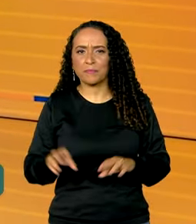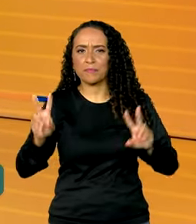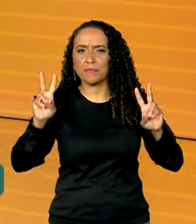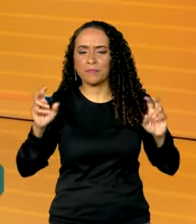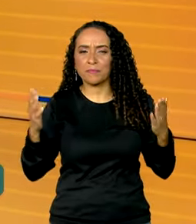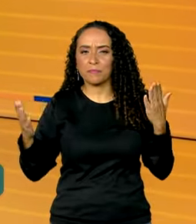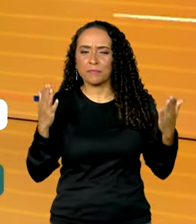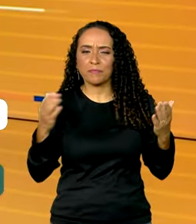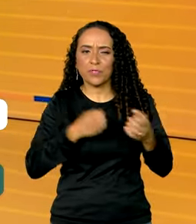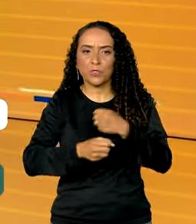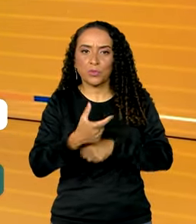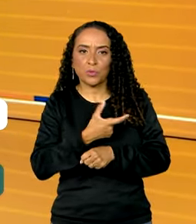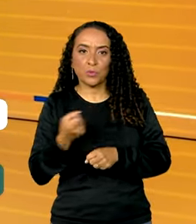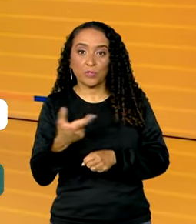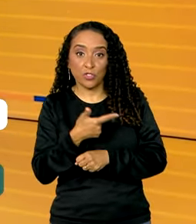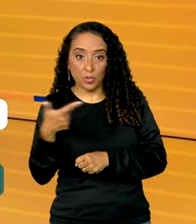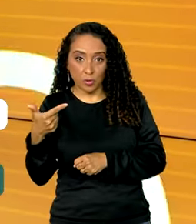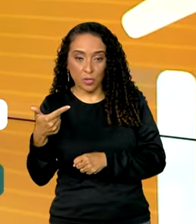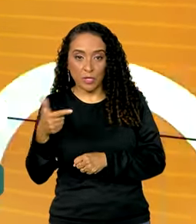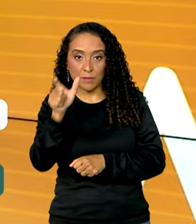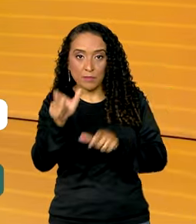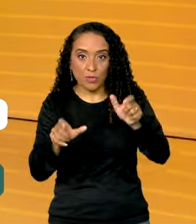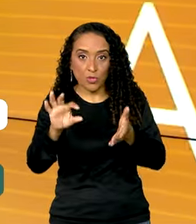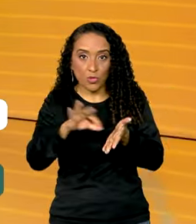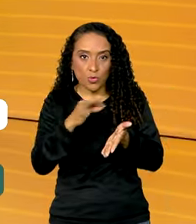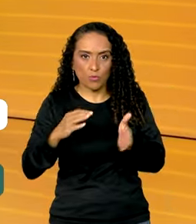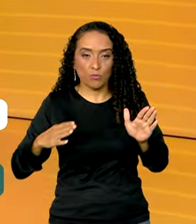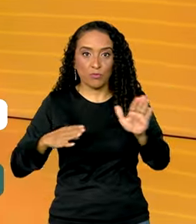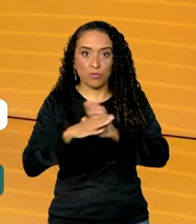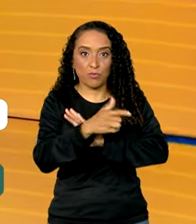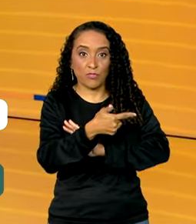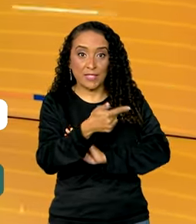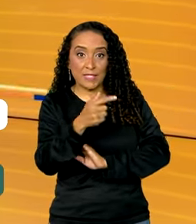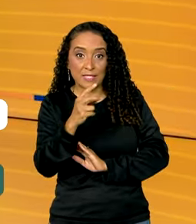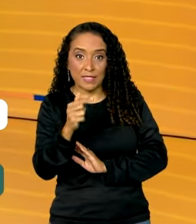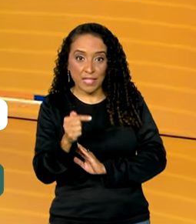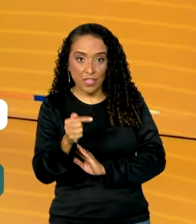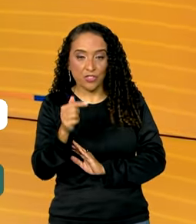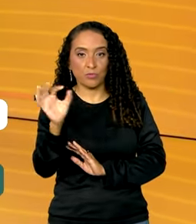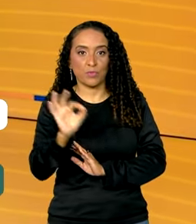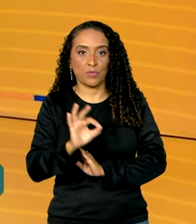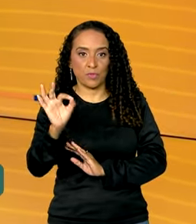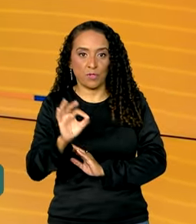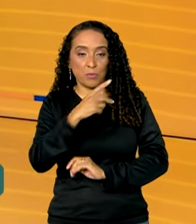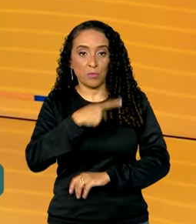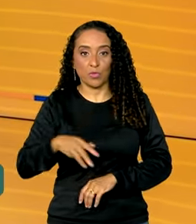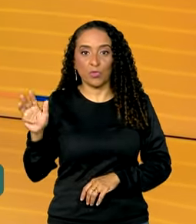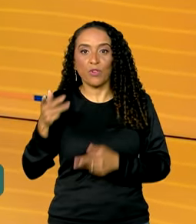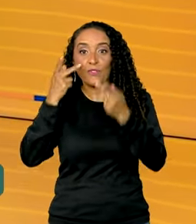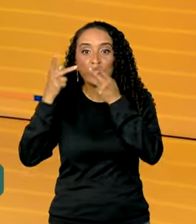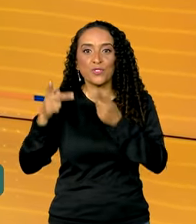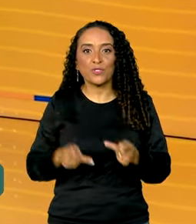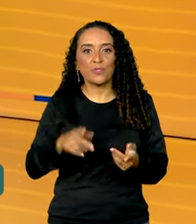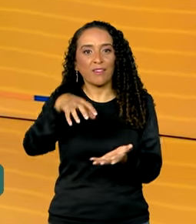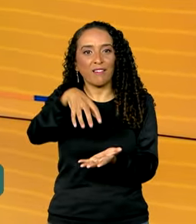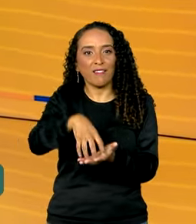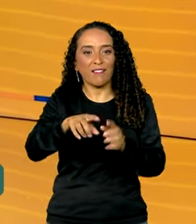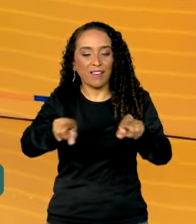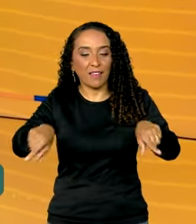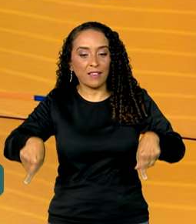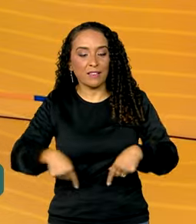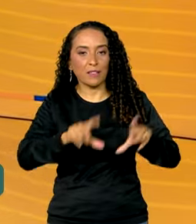ao ano de 2022, o número de inscrições aumentou 27%. O presidente Lula visitou as